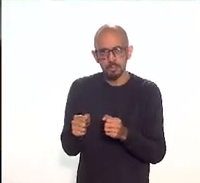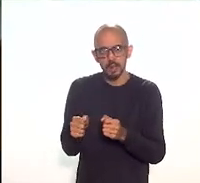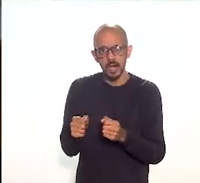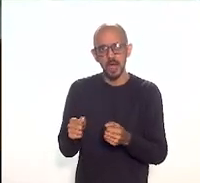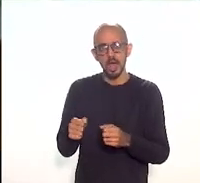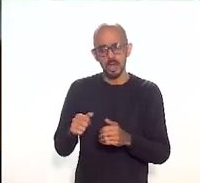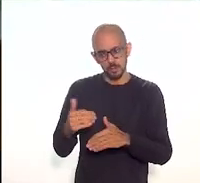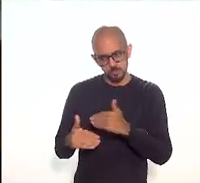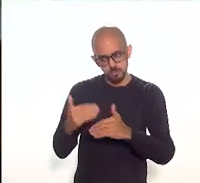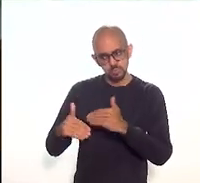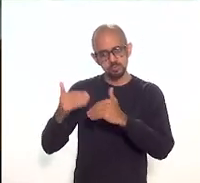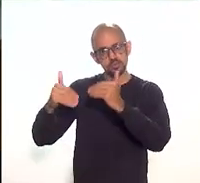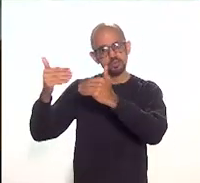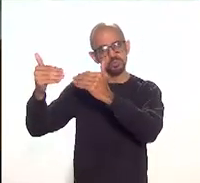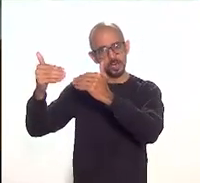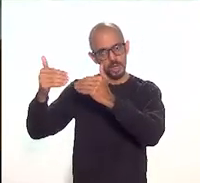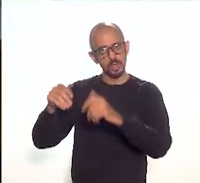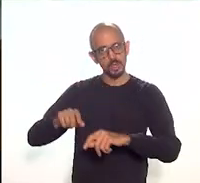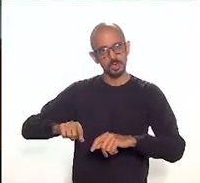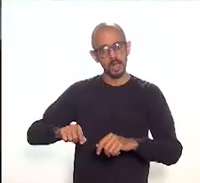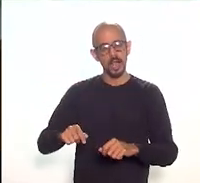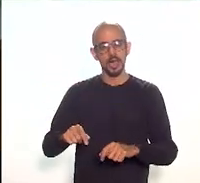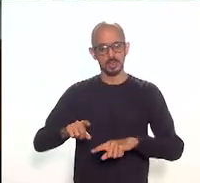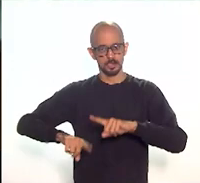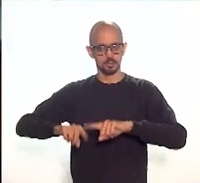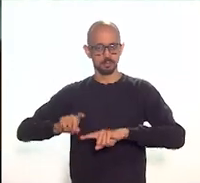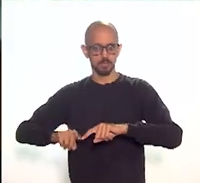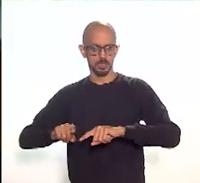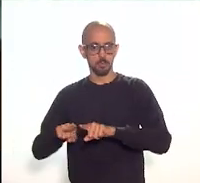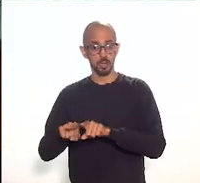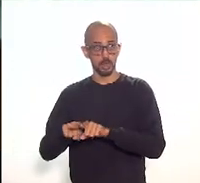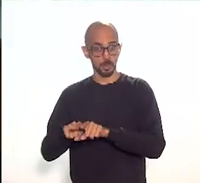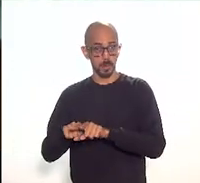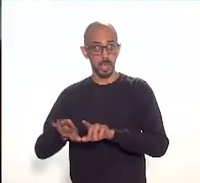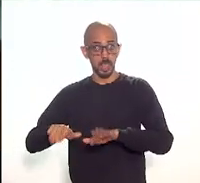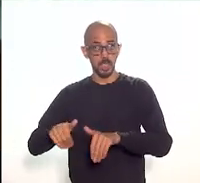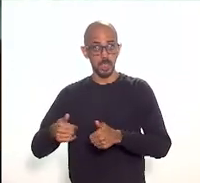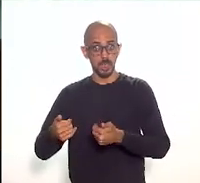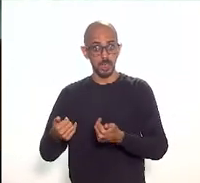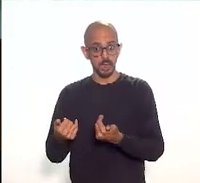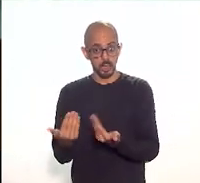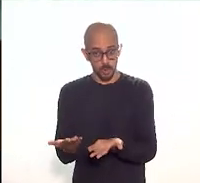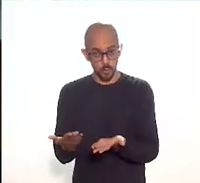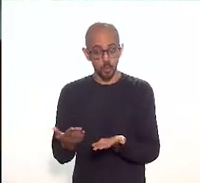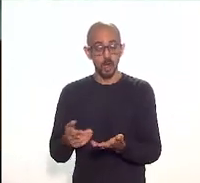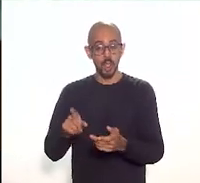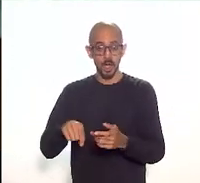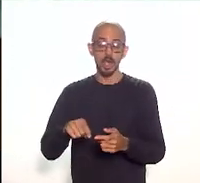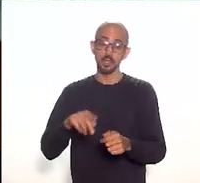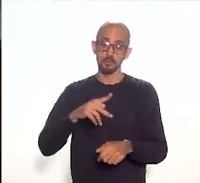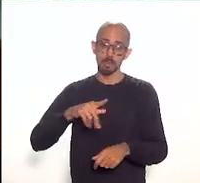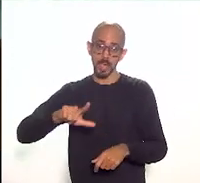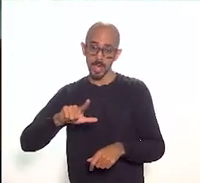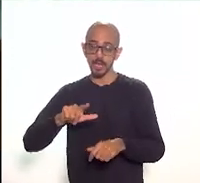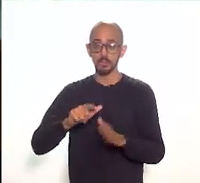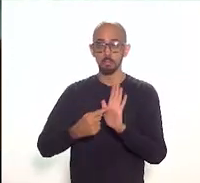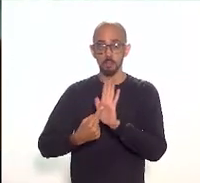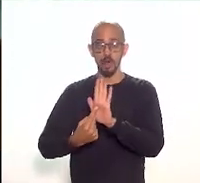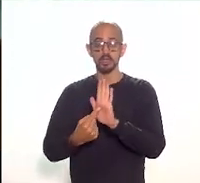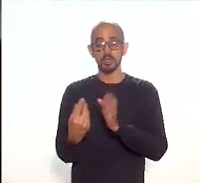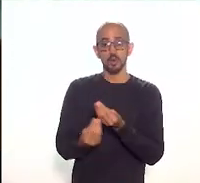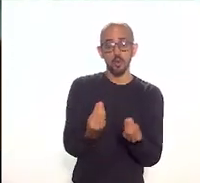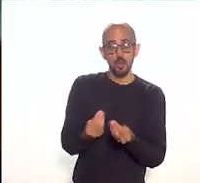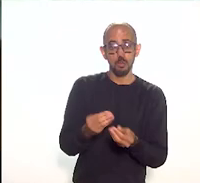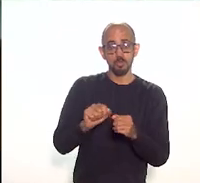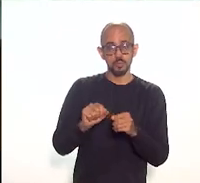esse patrimônio. Então, acho que é nesse sentido de pensar de como esse projeto pode, de fato, se sustentar financeiramente e